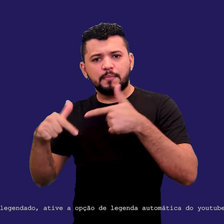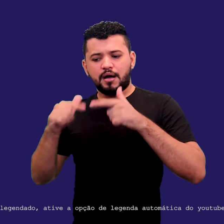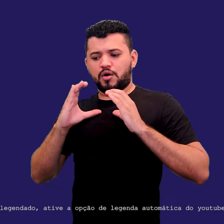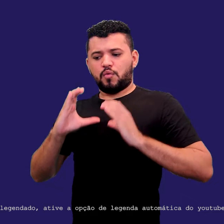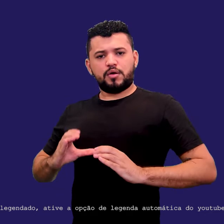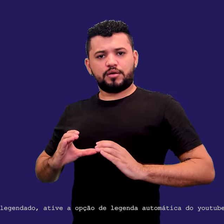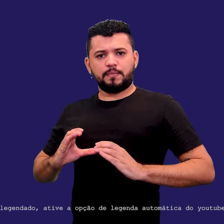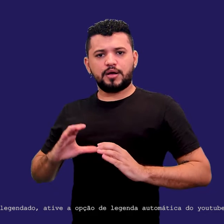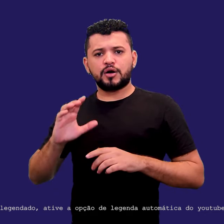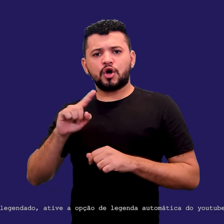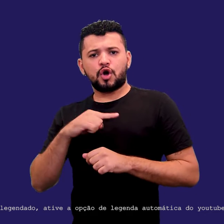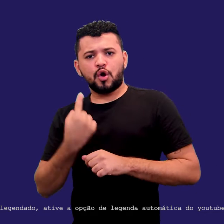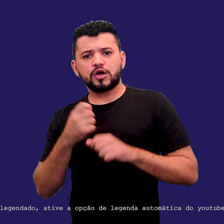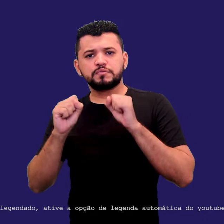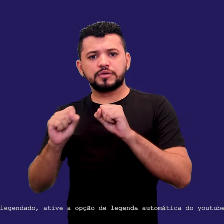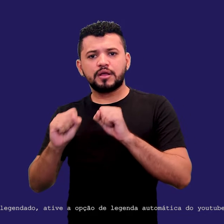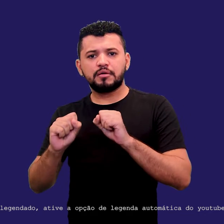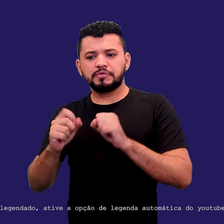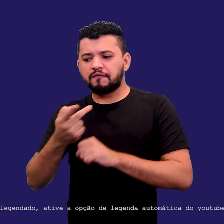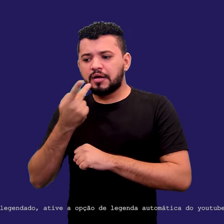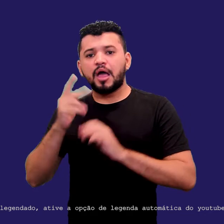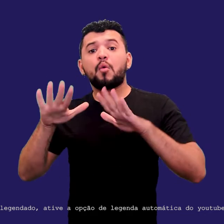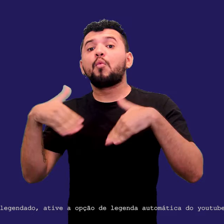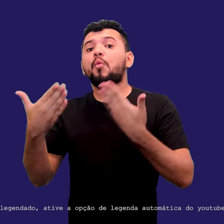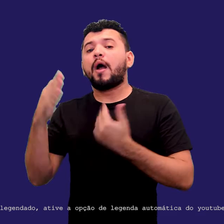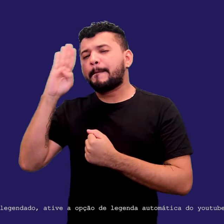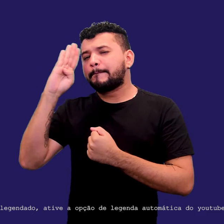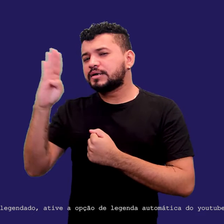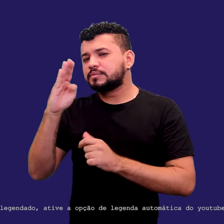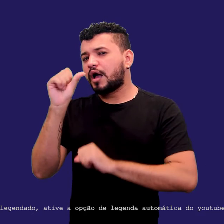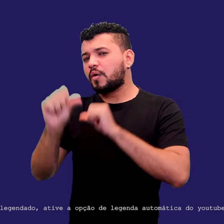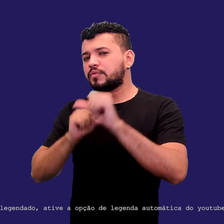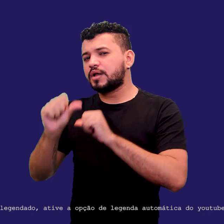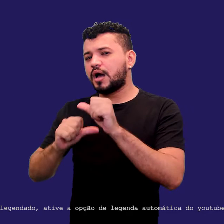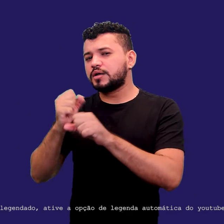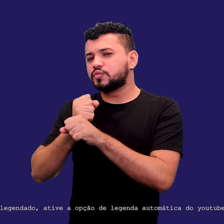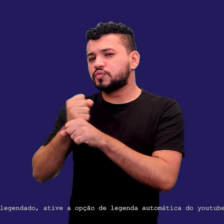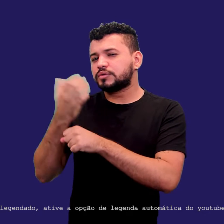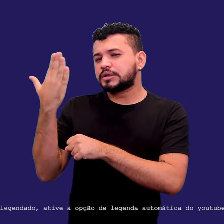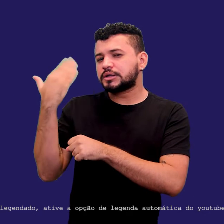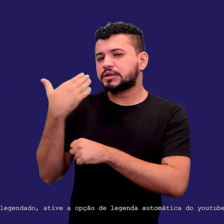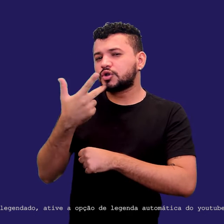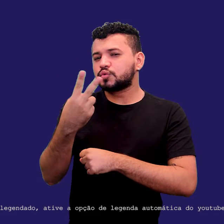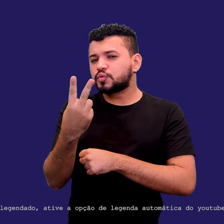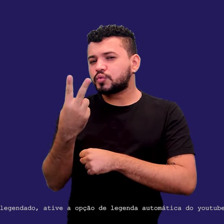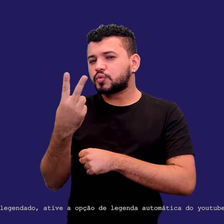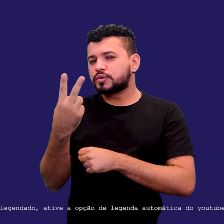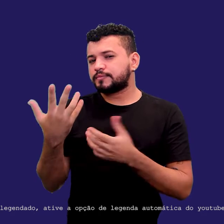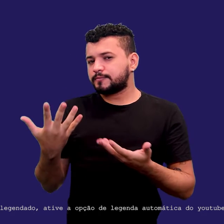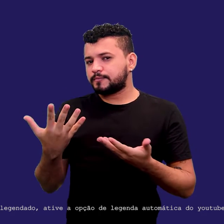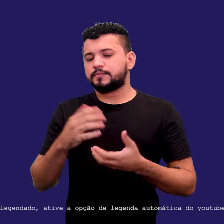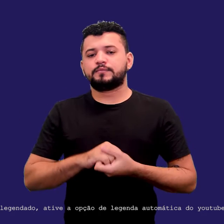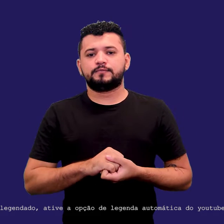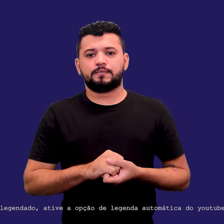comportamento. Dá para a gente citar quais foram as principais mudanças desses últimos anos? Vamos dizer aí dos dois últimos anos?